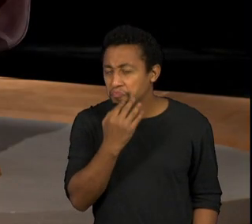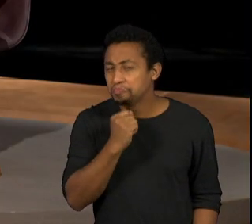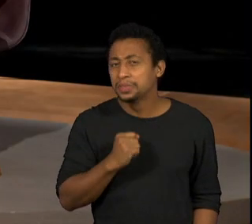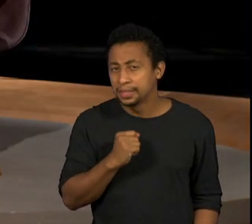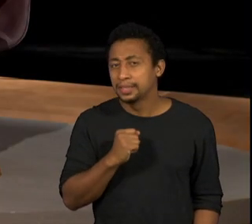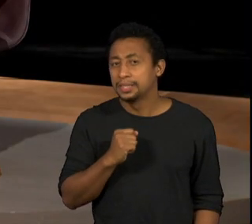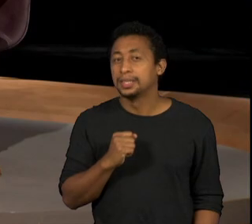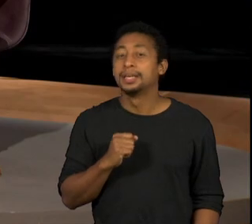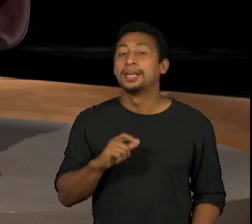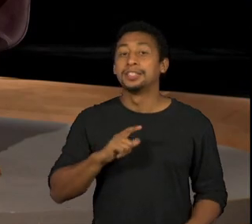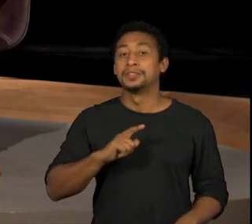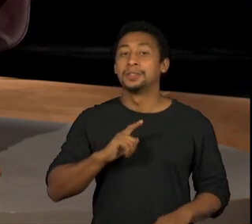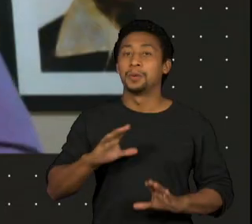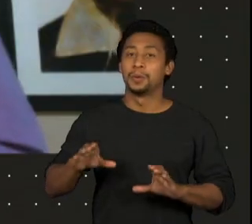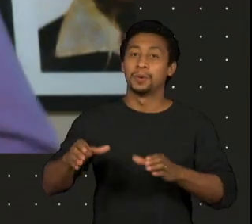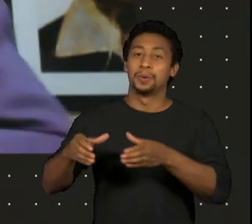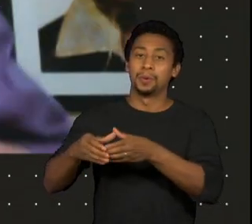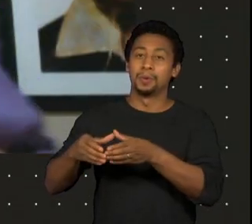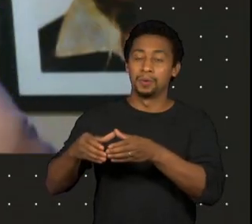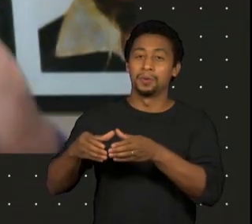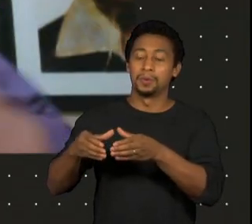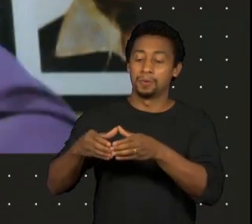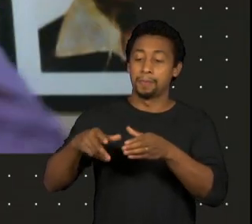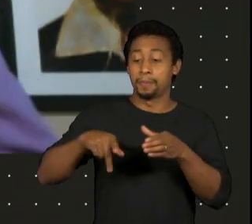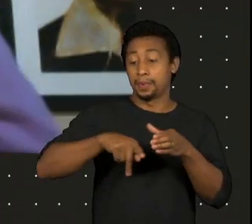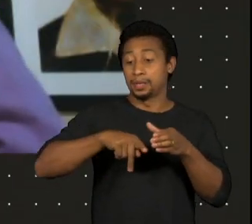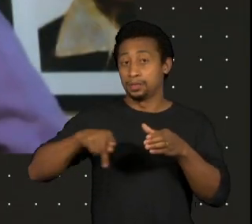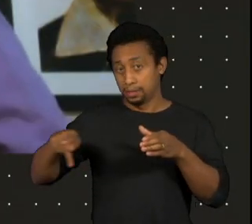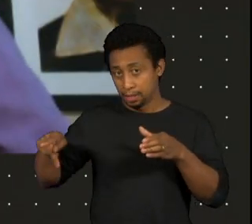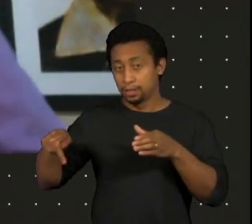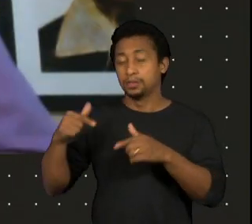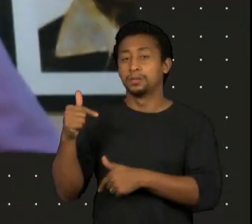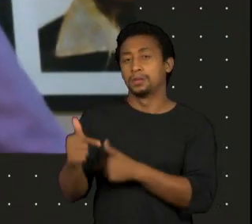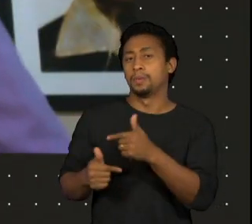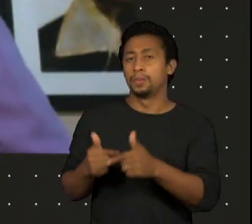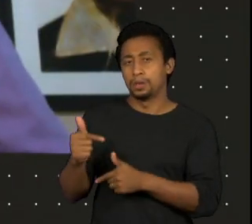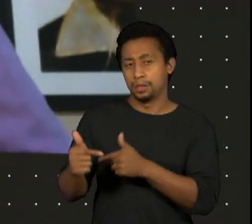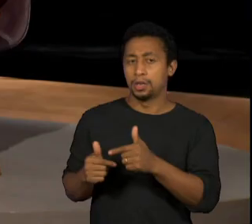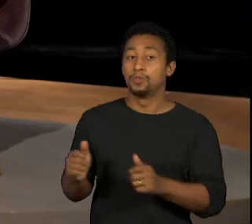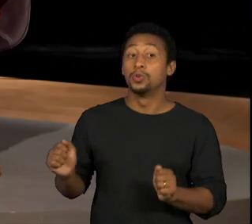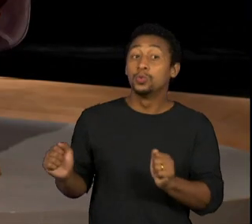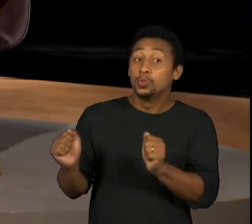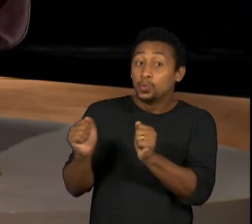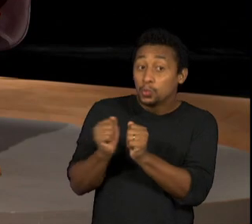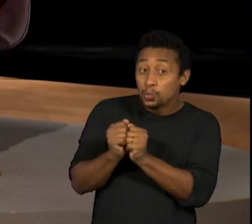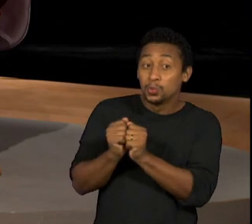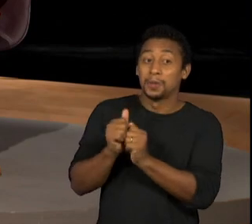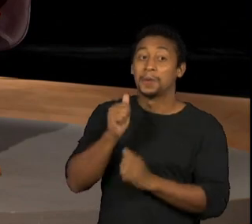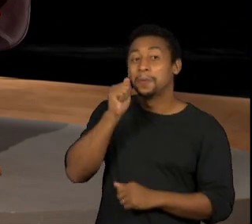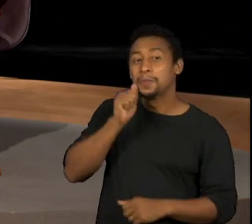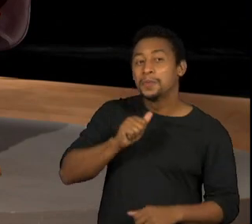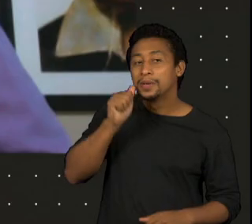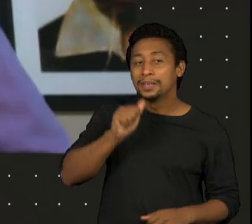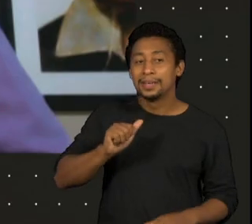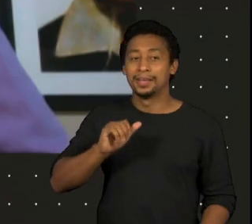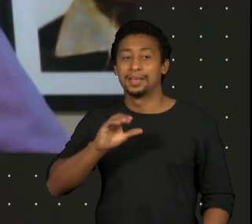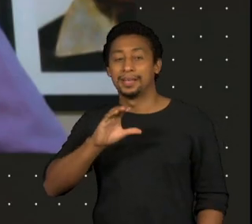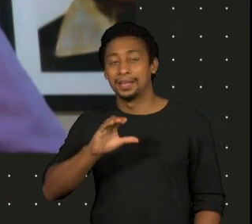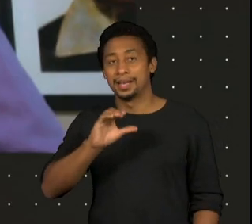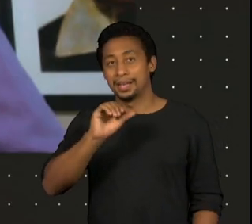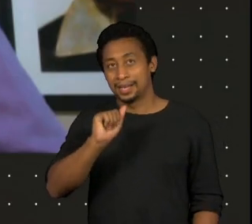o presidente da comissão, que trabalhava junto com a Cacilda, tá? Que era o Najib Elshman. Sim. Najib Elshman era um grande